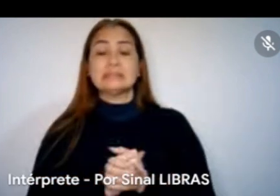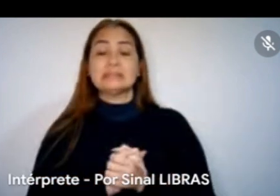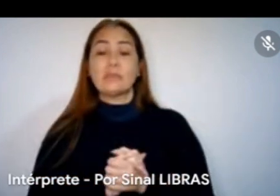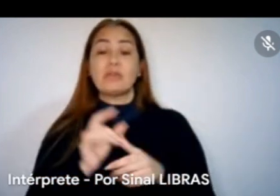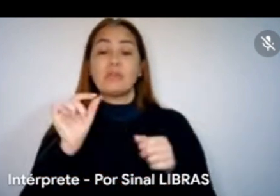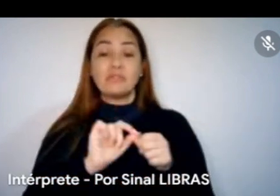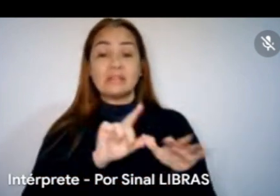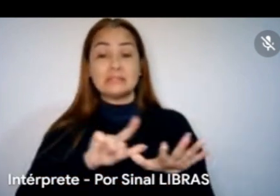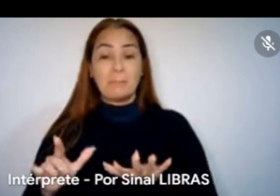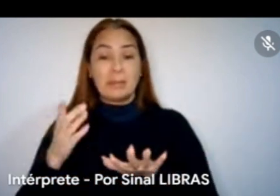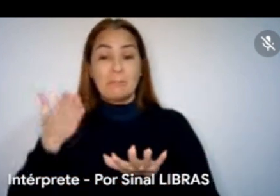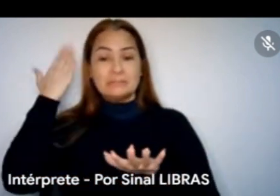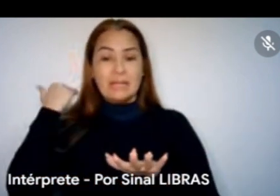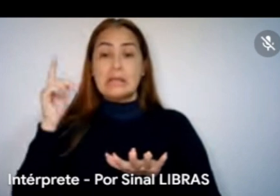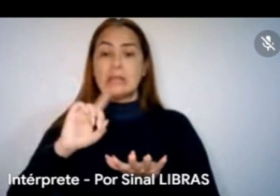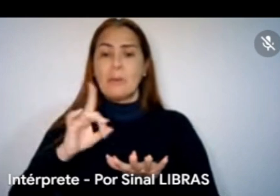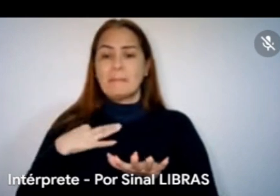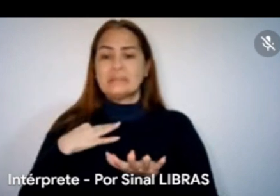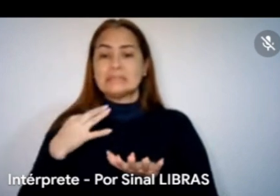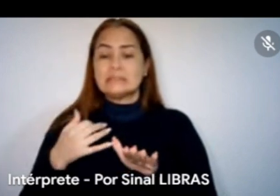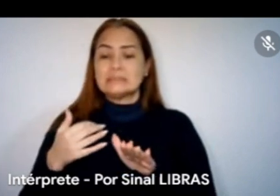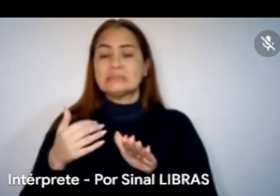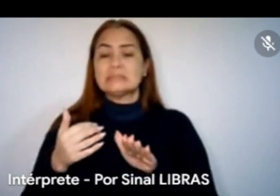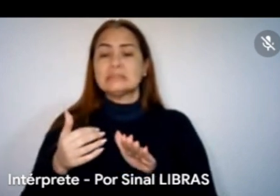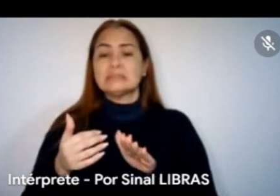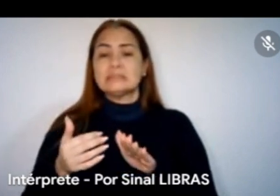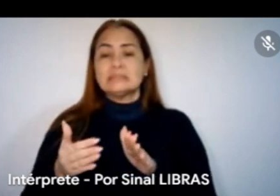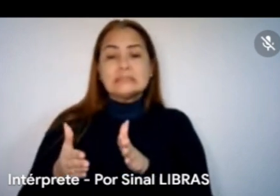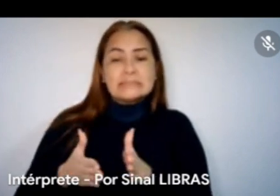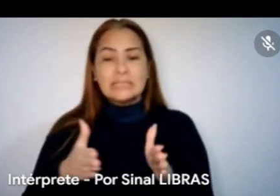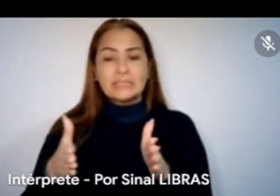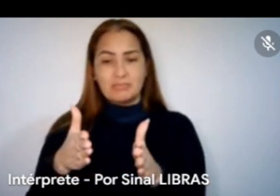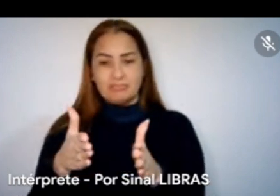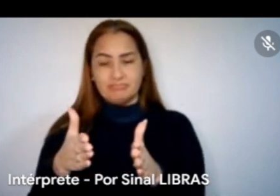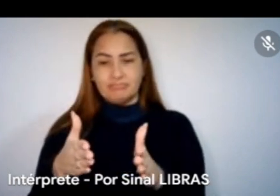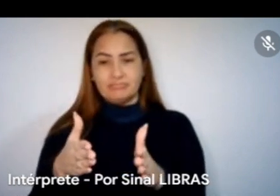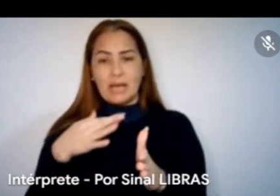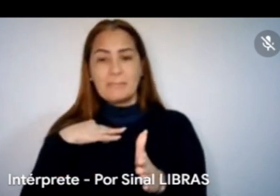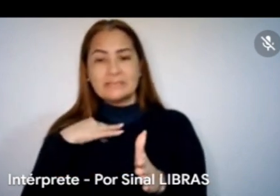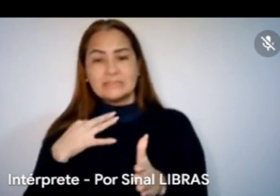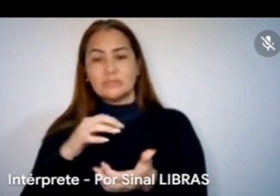de representações de segmentos, né? Para os segmentos, para as linguagens artísticas, a gente está abrindo